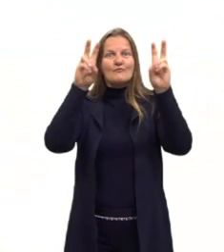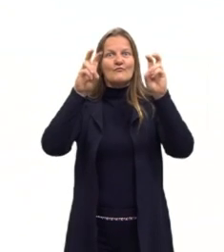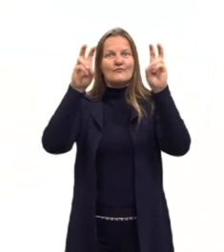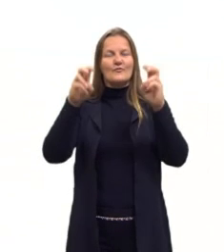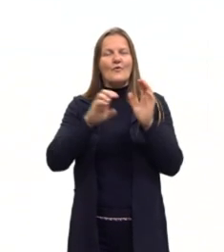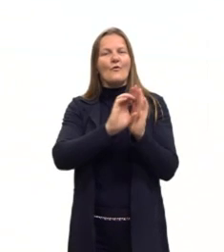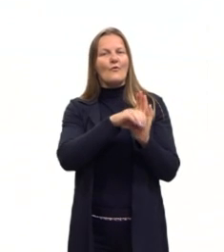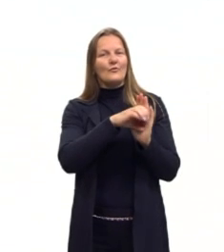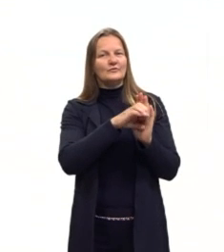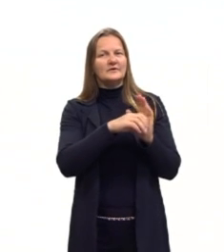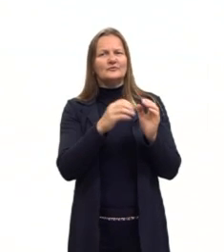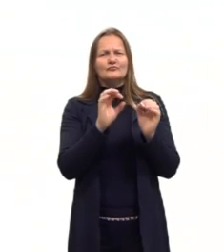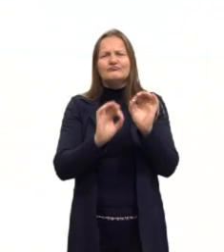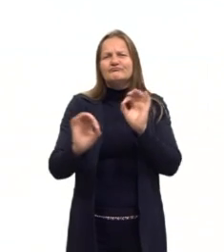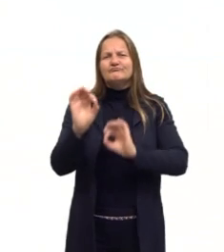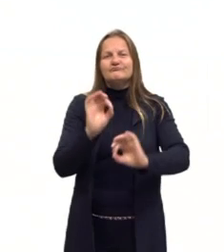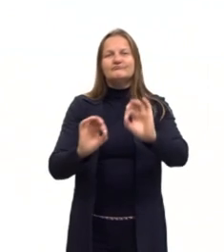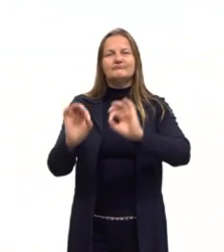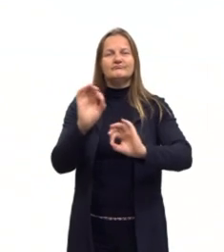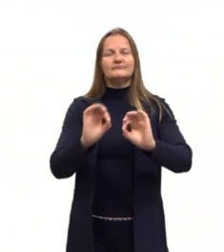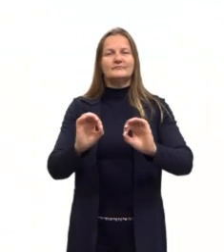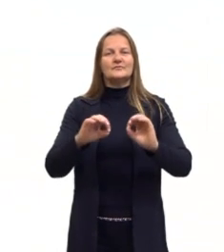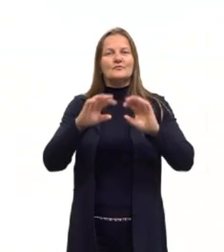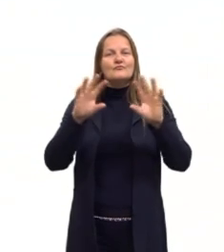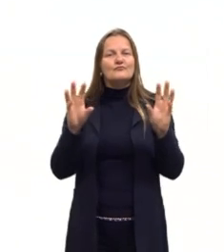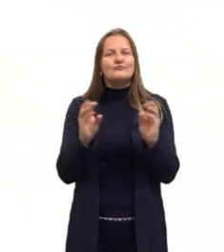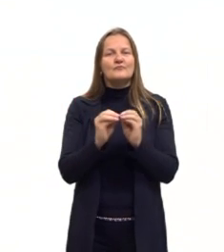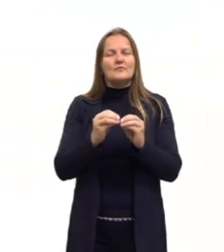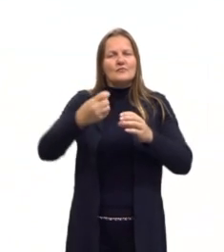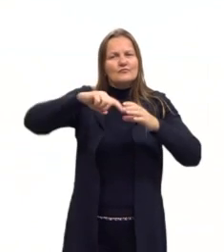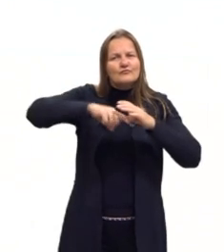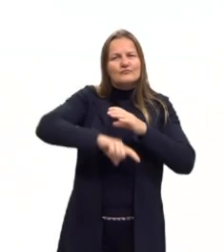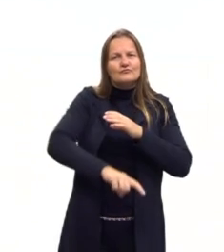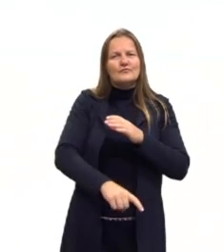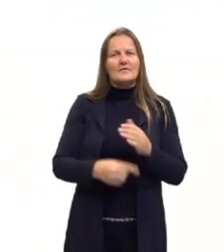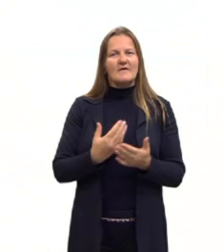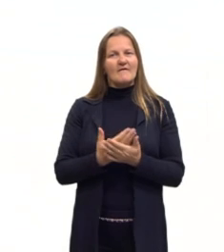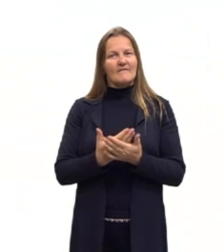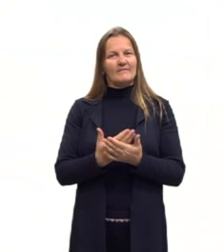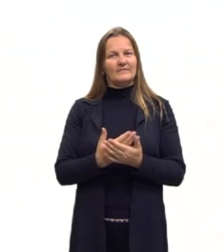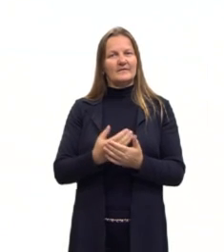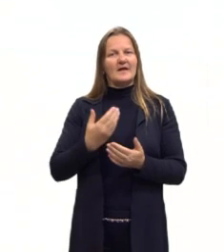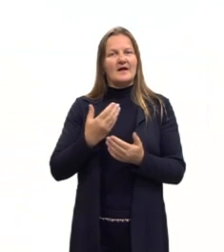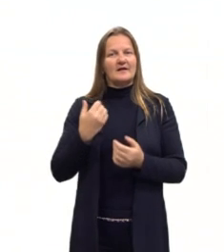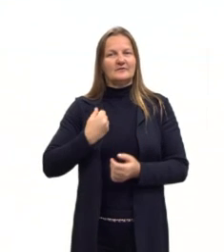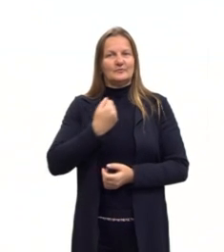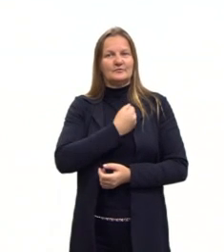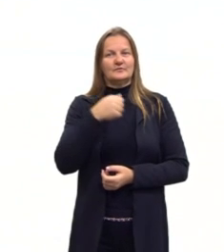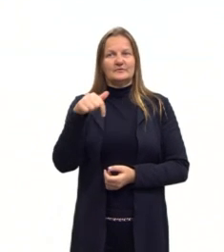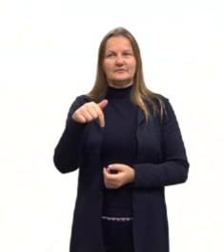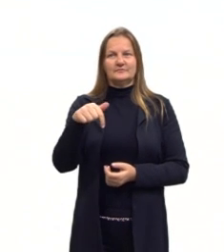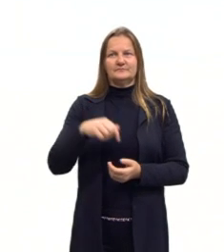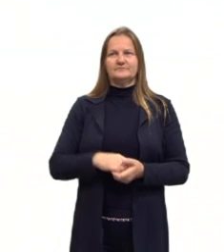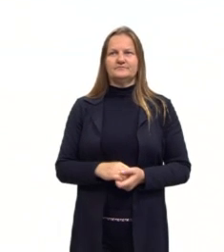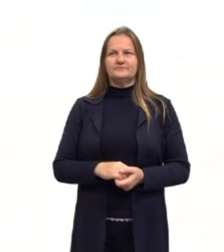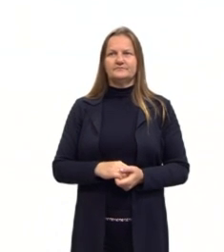conceitos aqui de maneira bem esmiuçadinha. Então, vocês podem retomar isso lá na nossa aula 7.